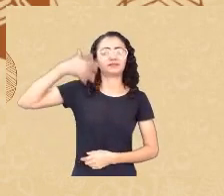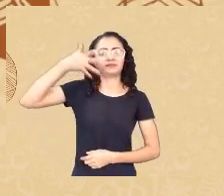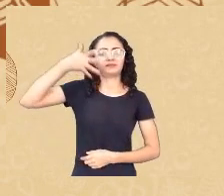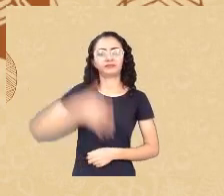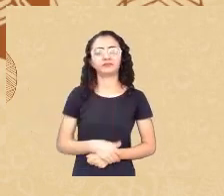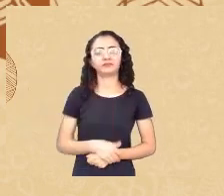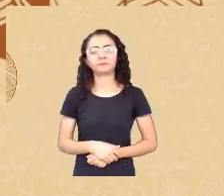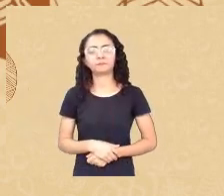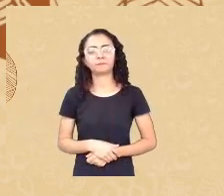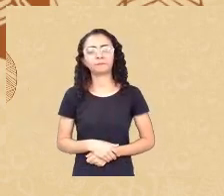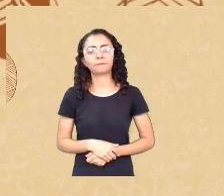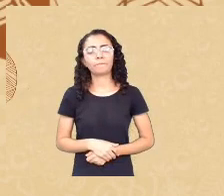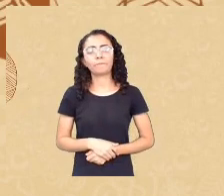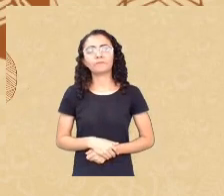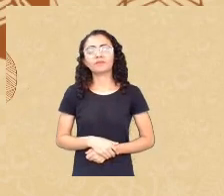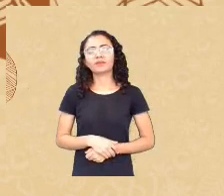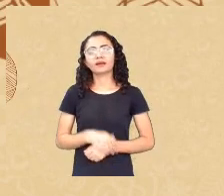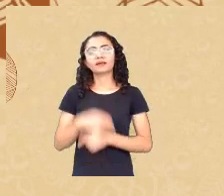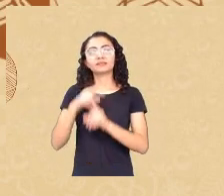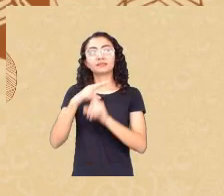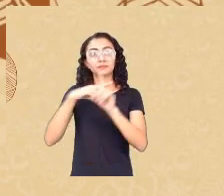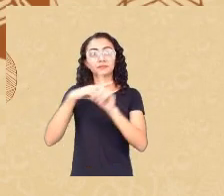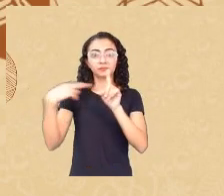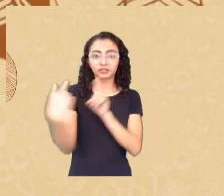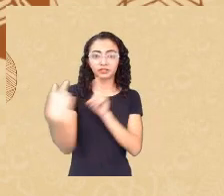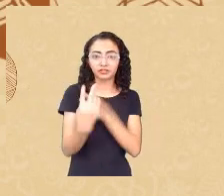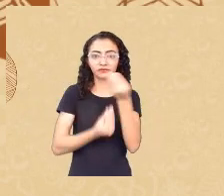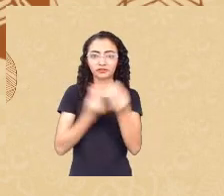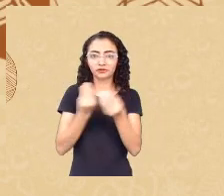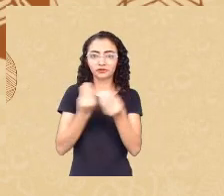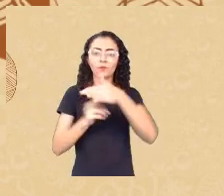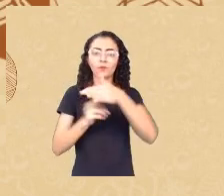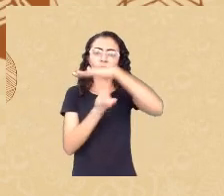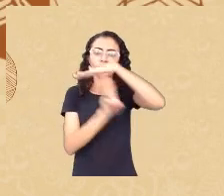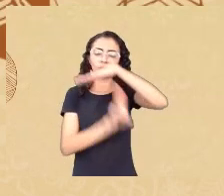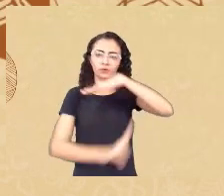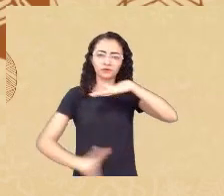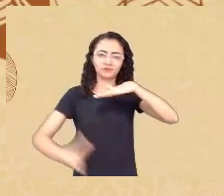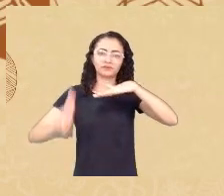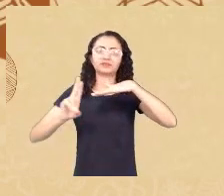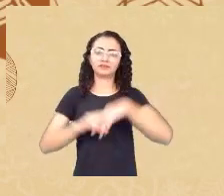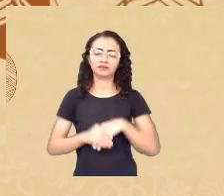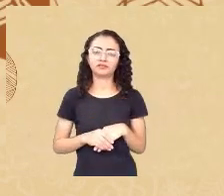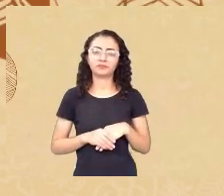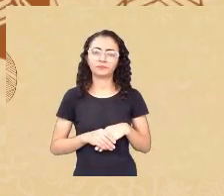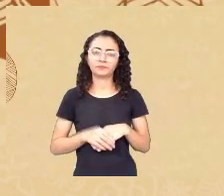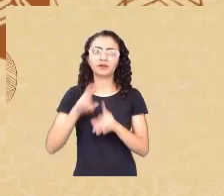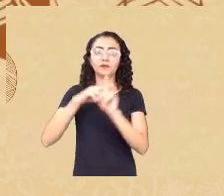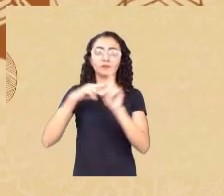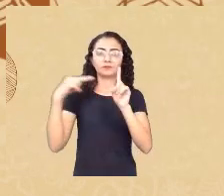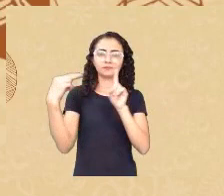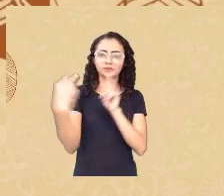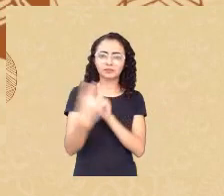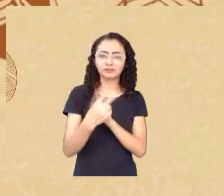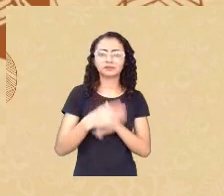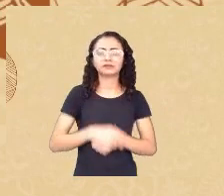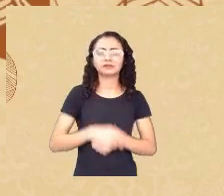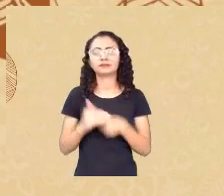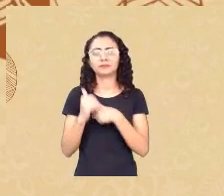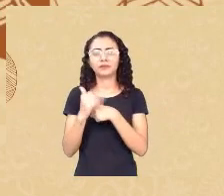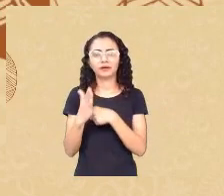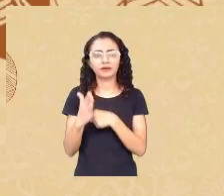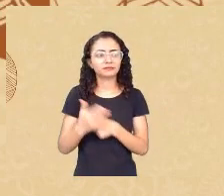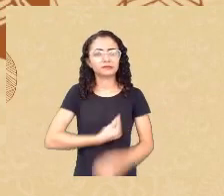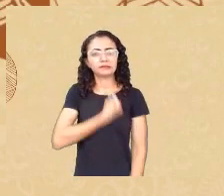traz da Universidade Pública é um cenário que tem sido cada vez mais presente nas universidades do